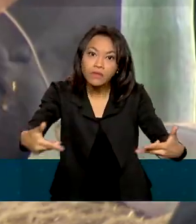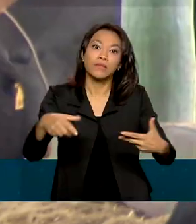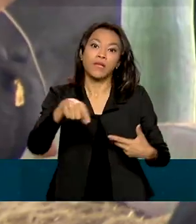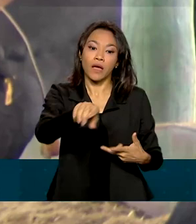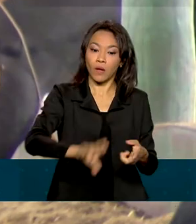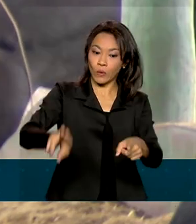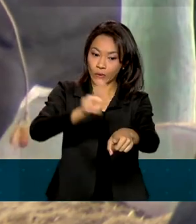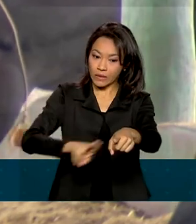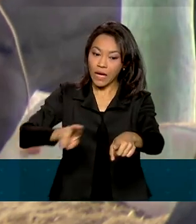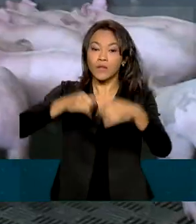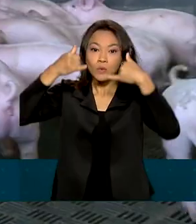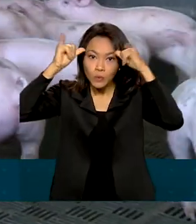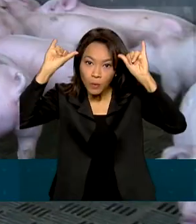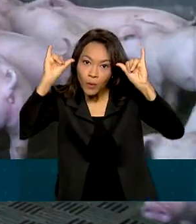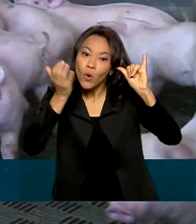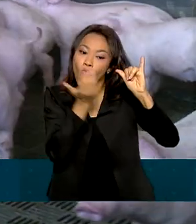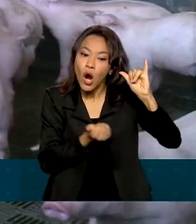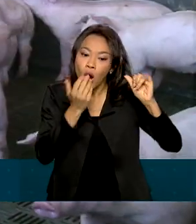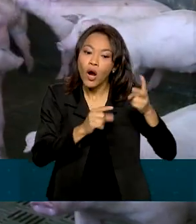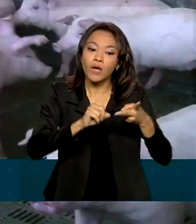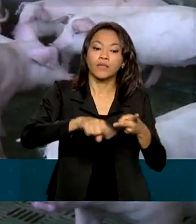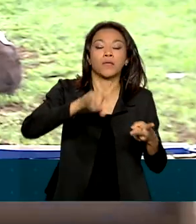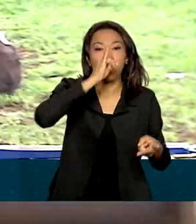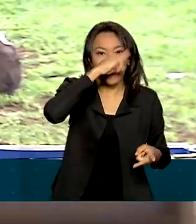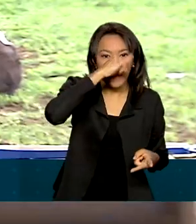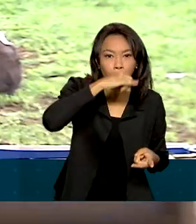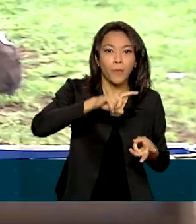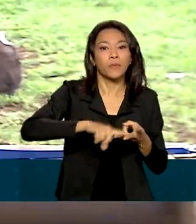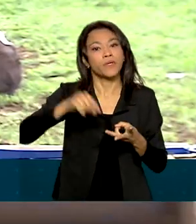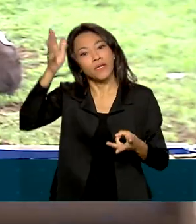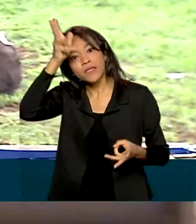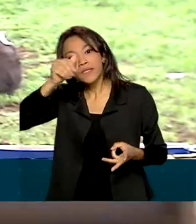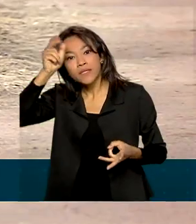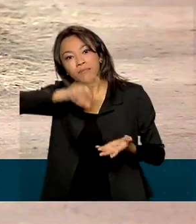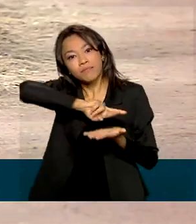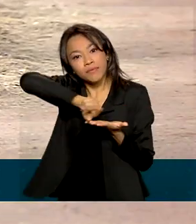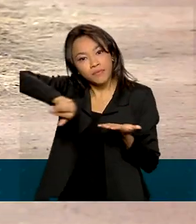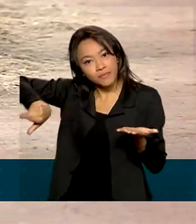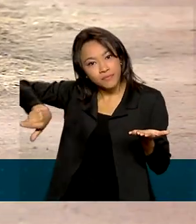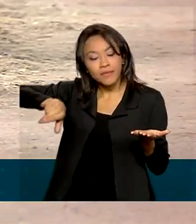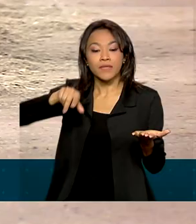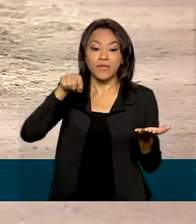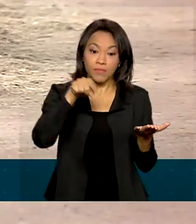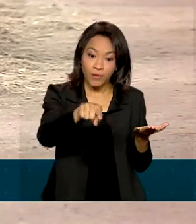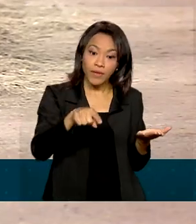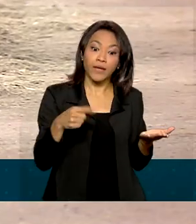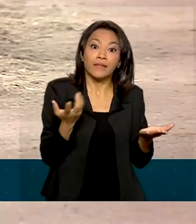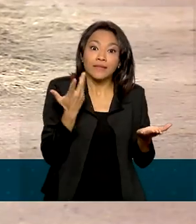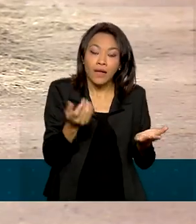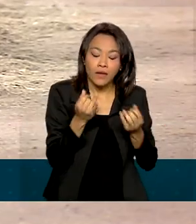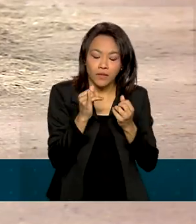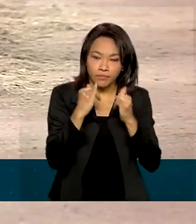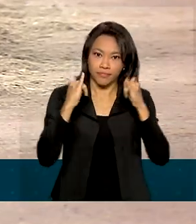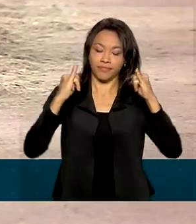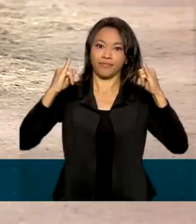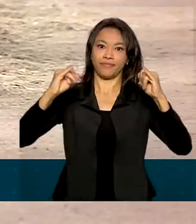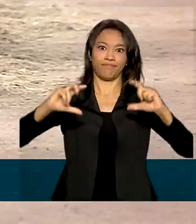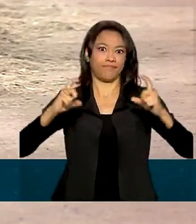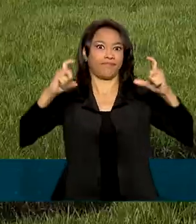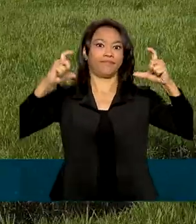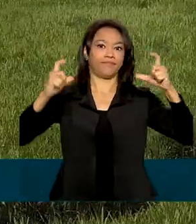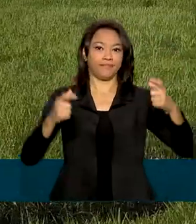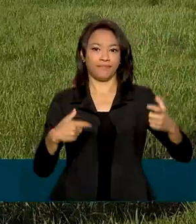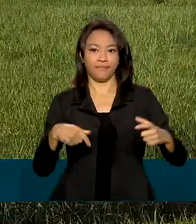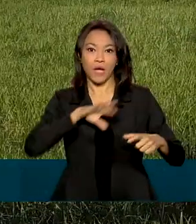alimentação de bovinos, aves e suínos. O cereal assegura a parte energética das rações para os animais.